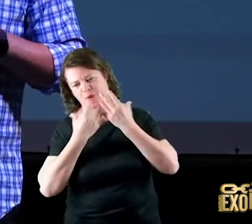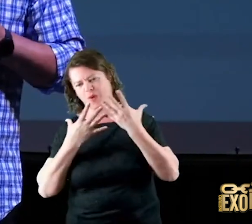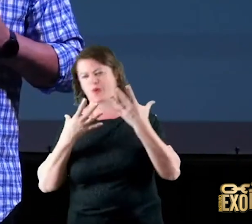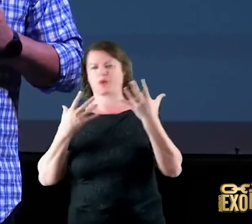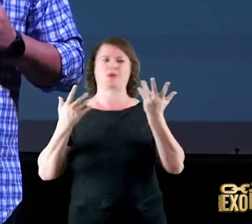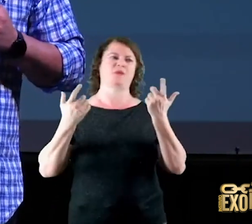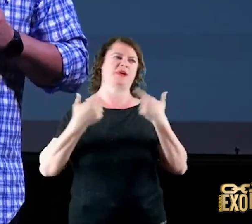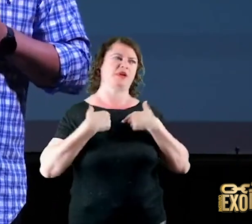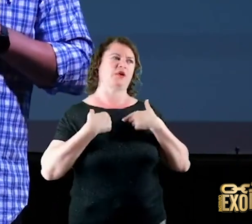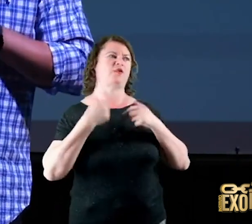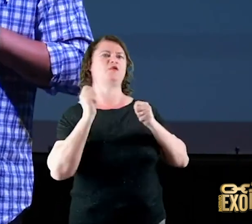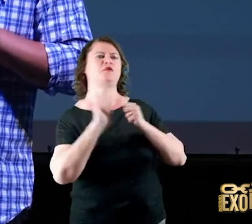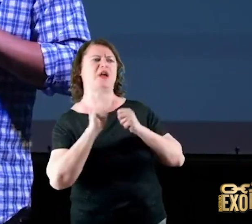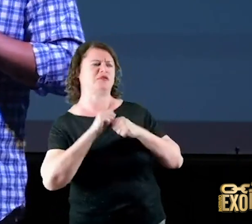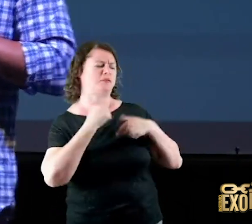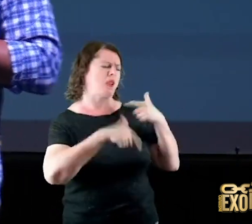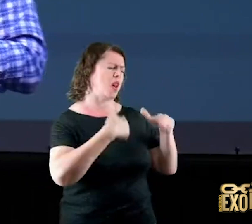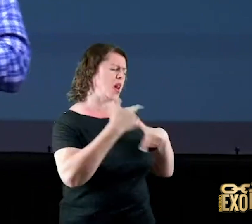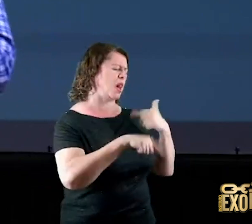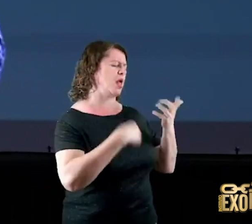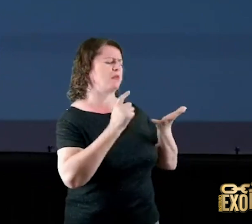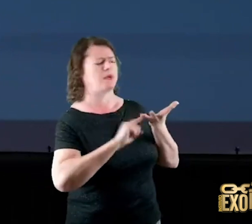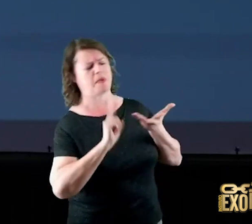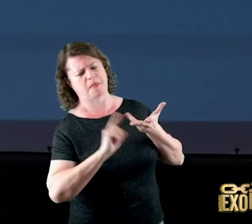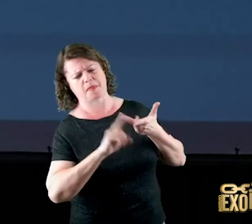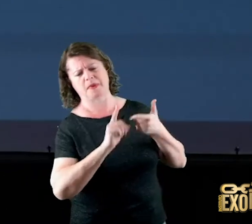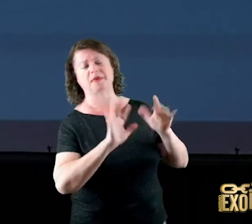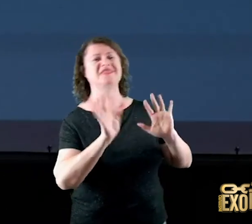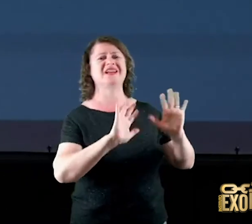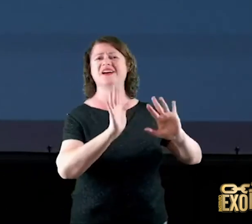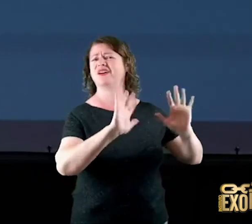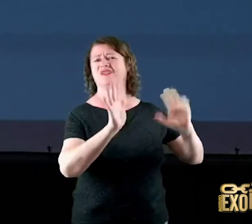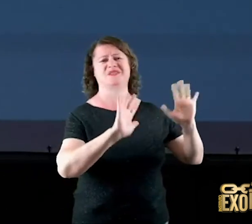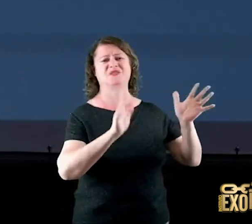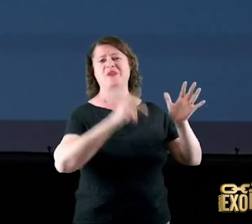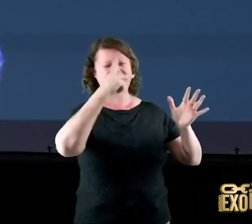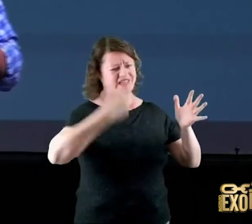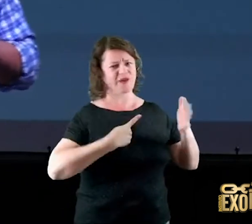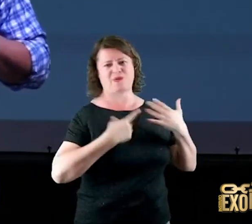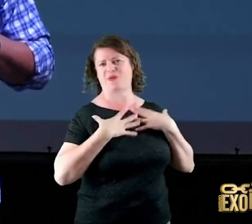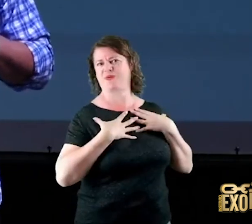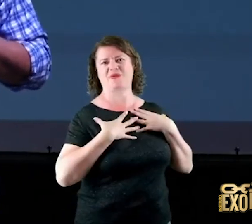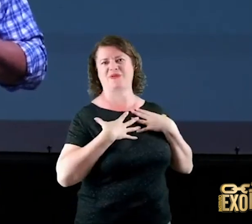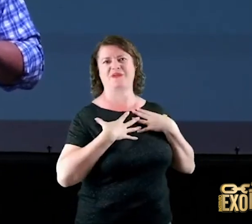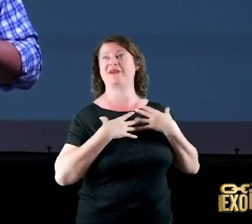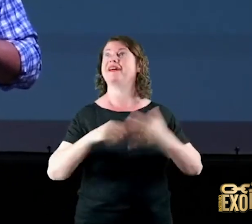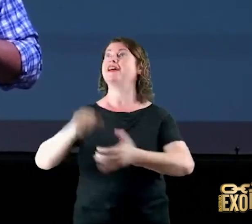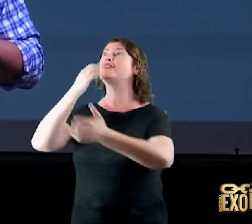eu jamais teria isso mais tem a ver com o sangue de Jesus na minha vida e na sua vida